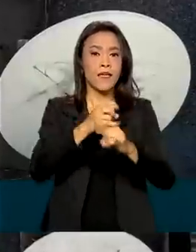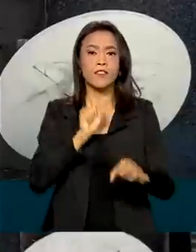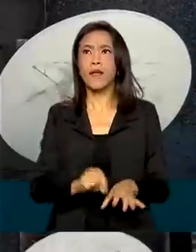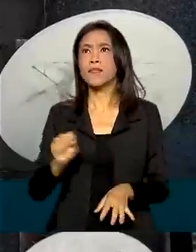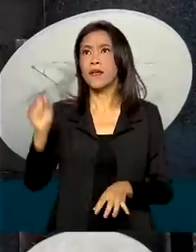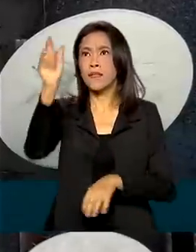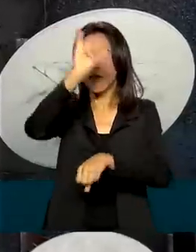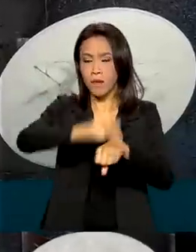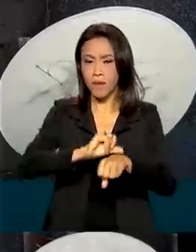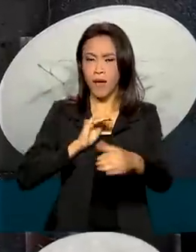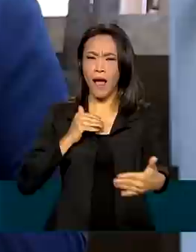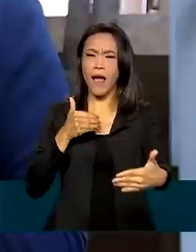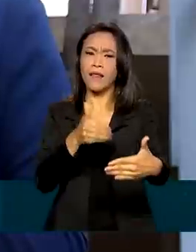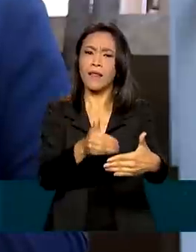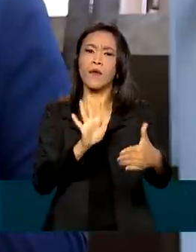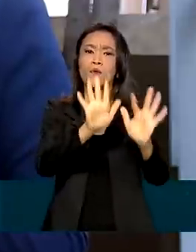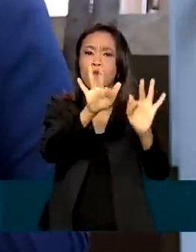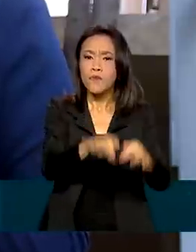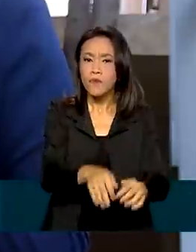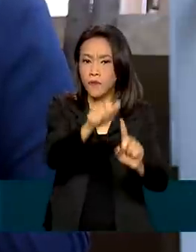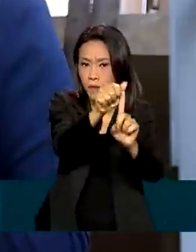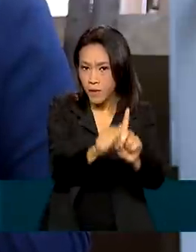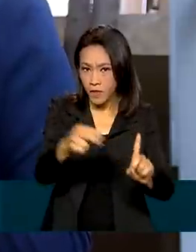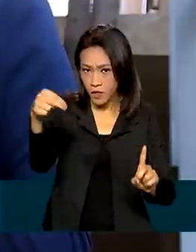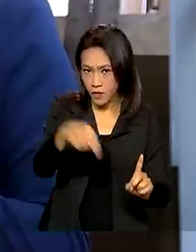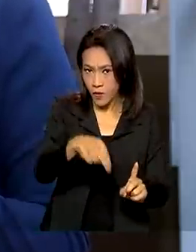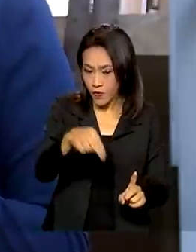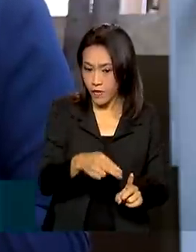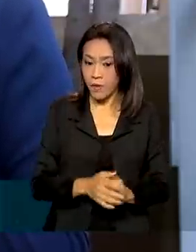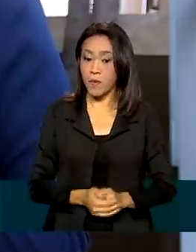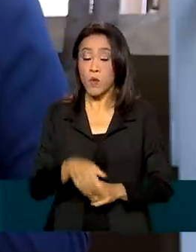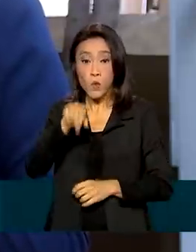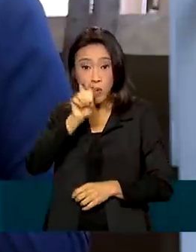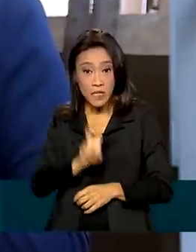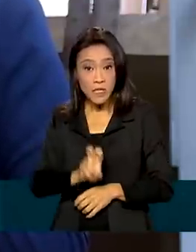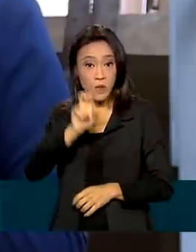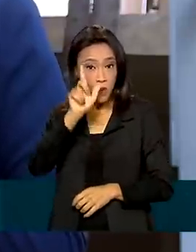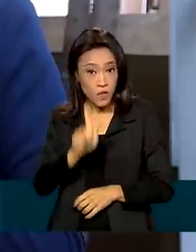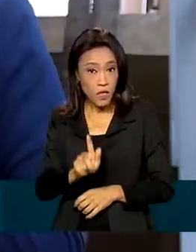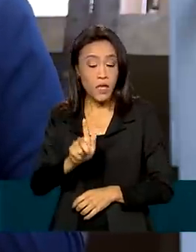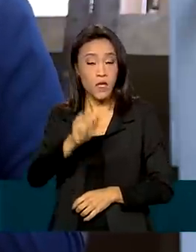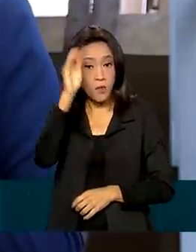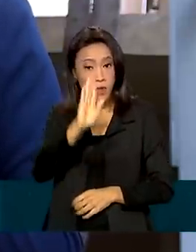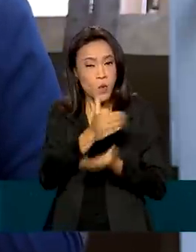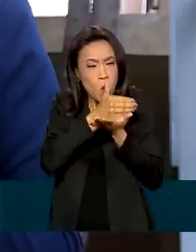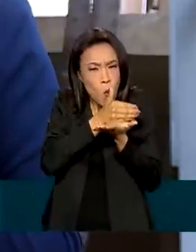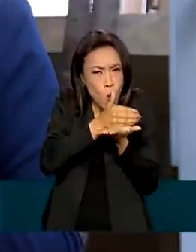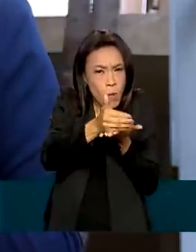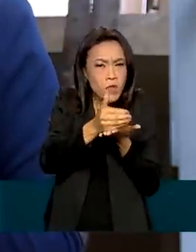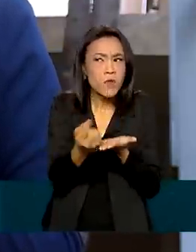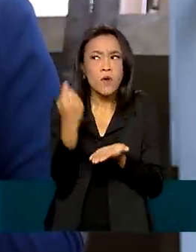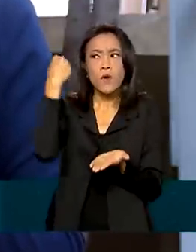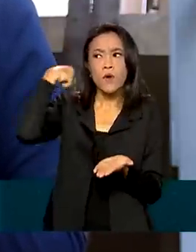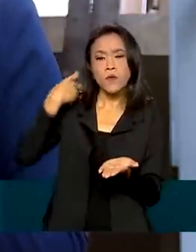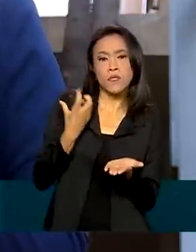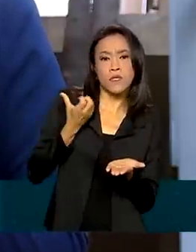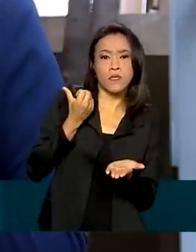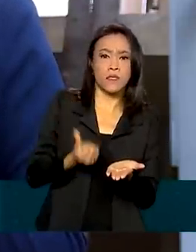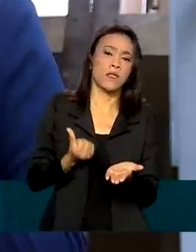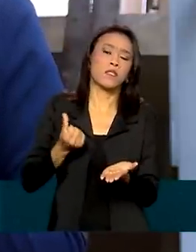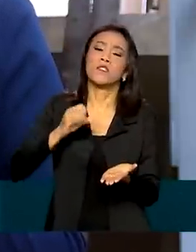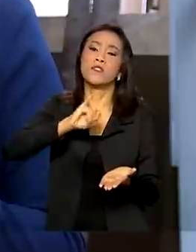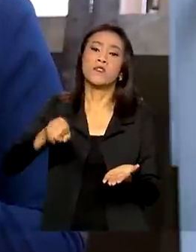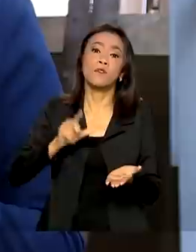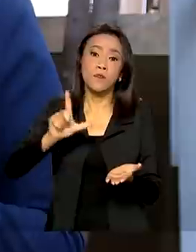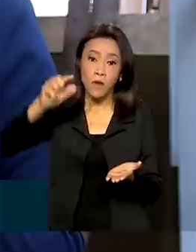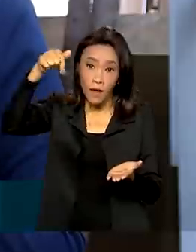até o final de novembro. O início da operação do 5G no Brasil ocorreu no dia 6 de julho, com a ativação do